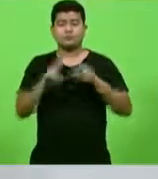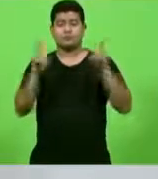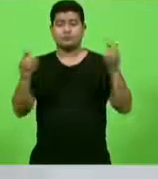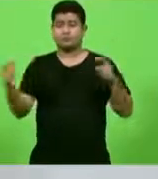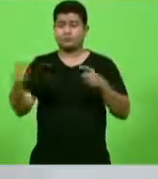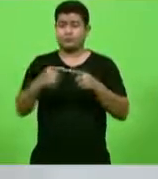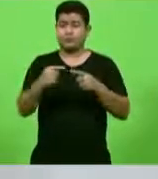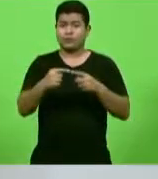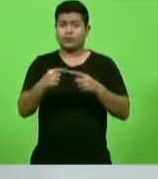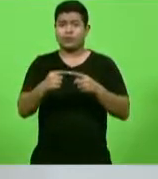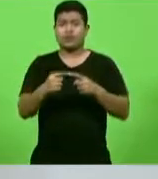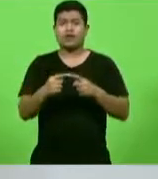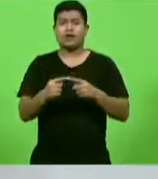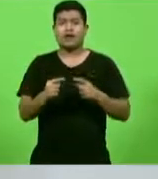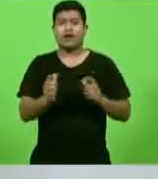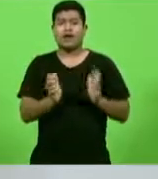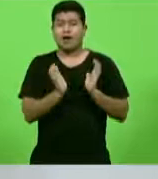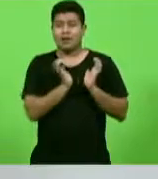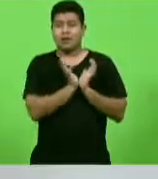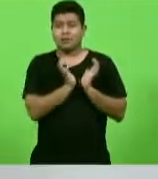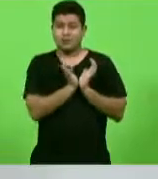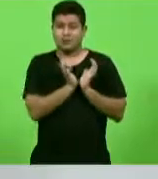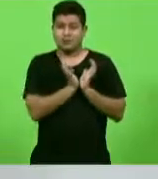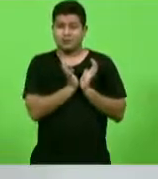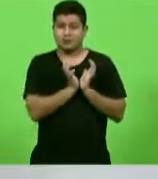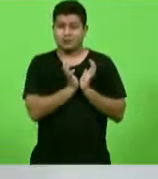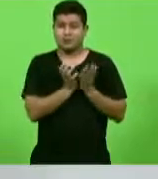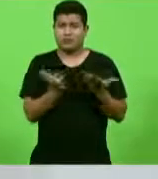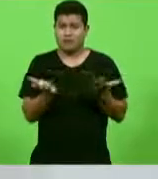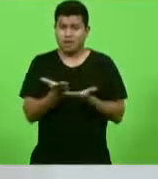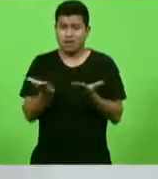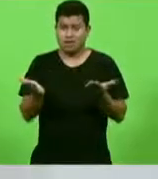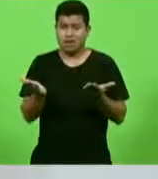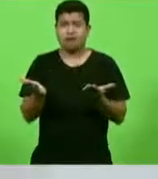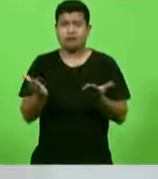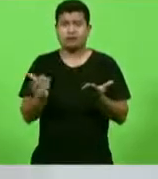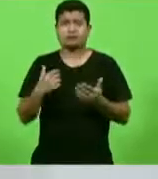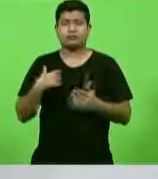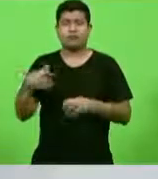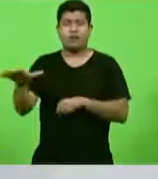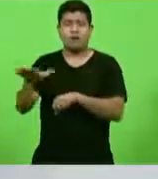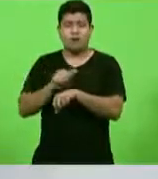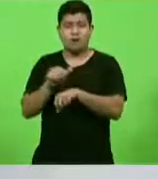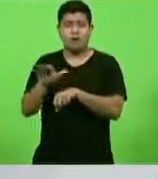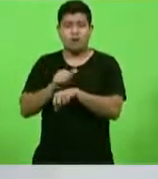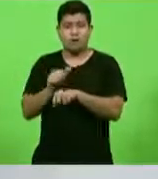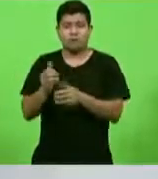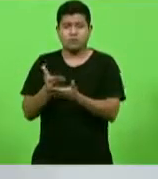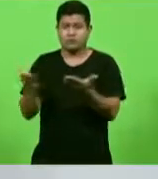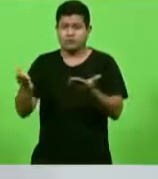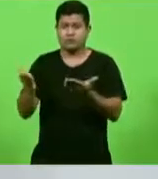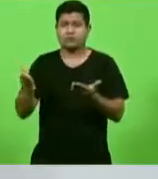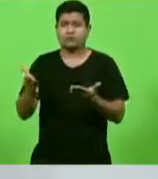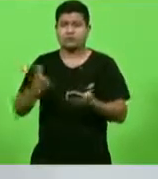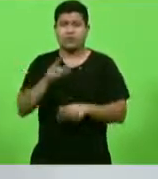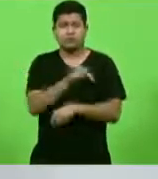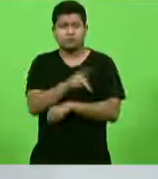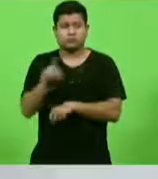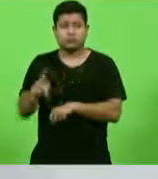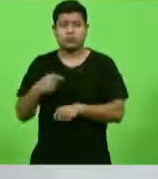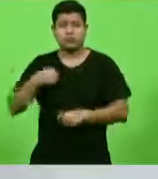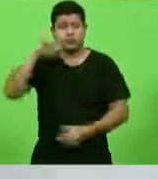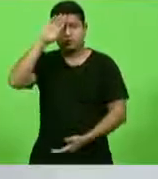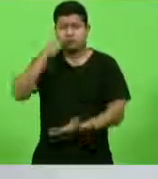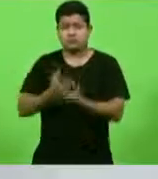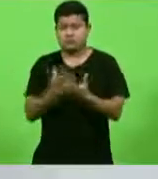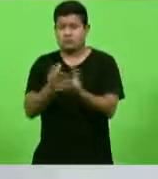relação às APAES, à contratação dos professores. Acredito que muitos deputados tenham recebido demandas e eu